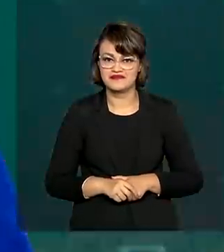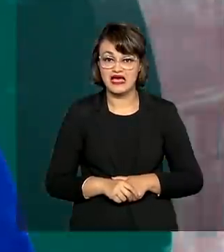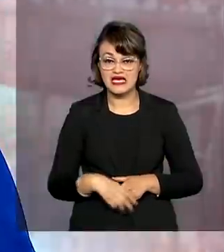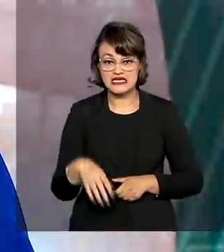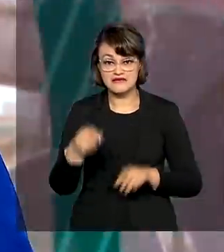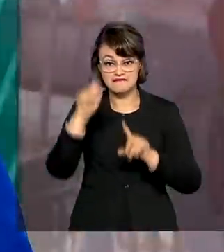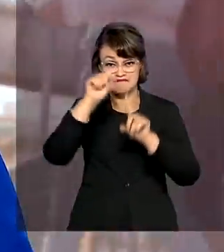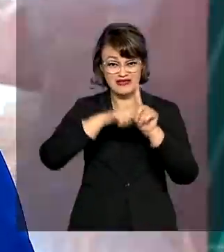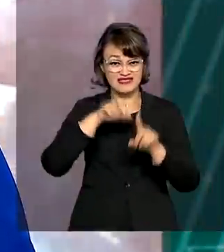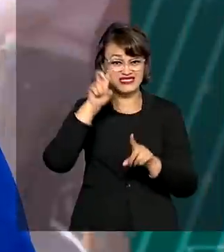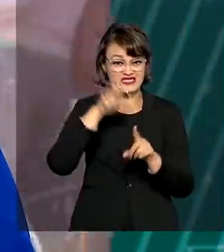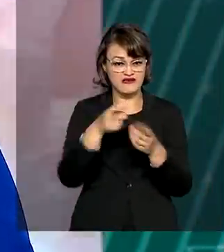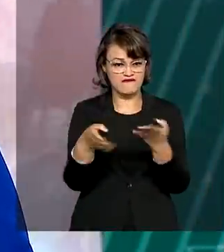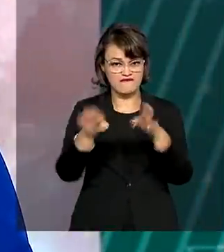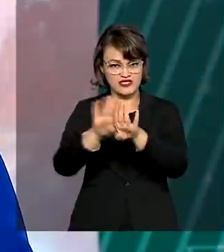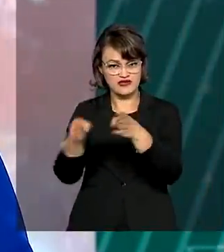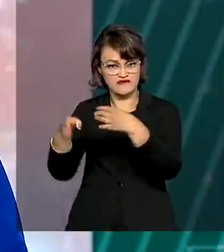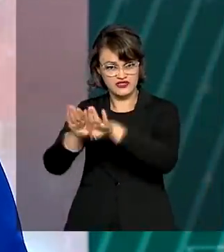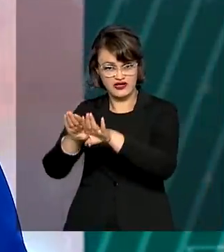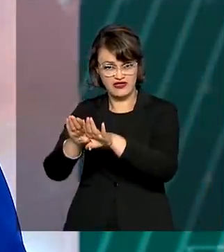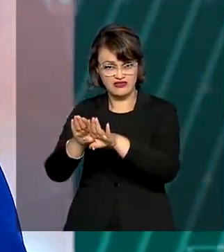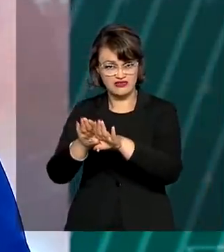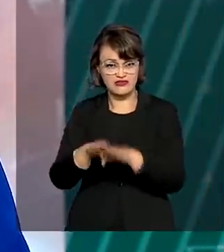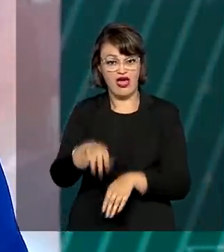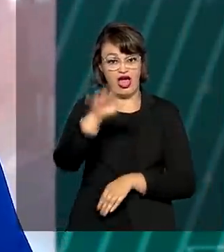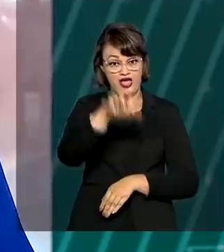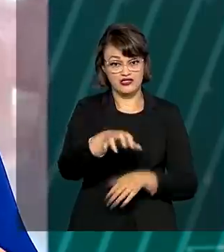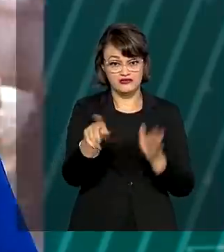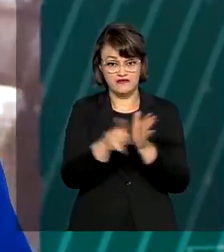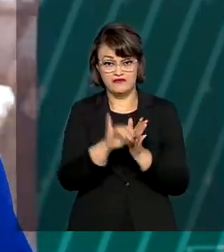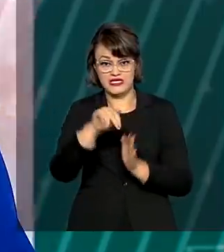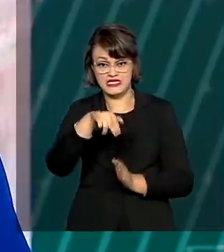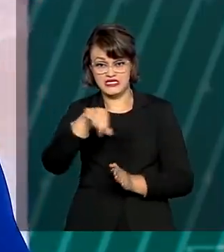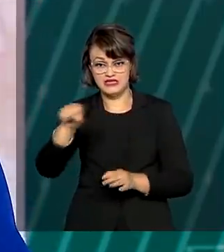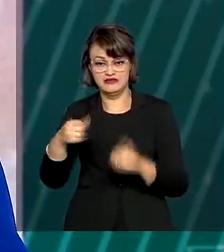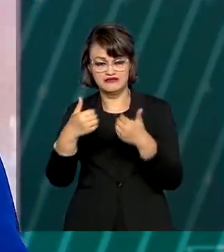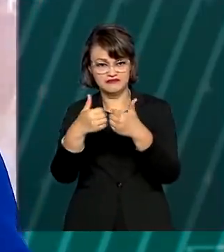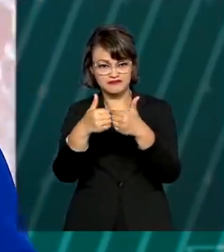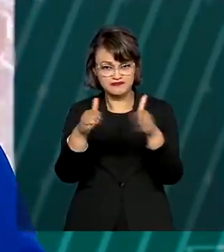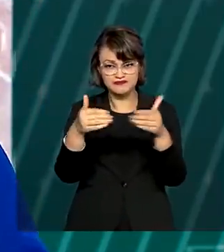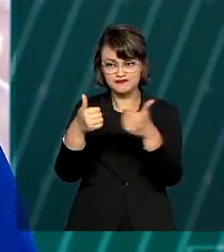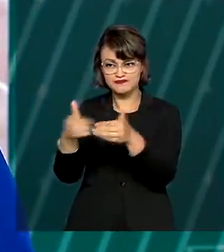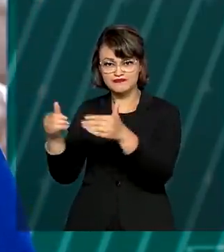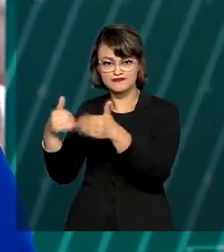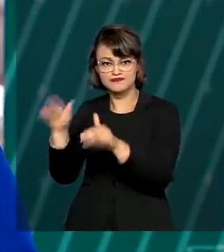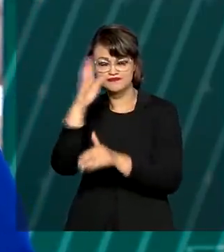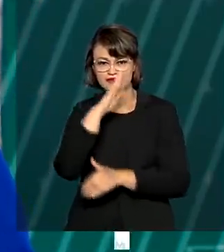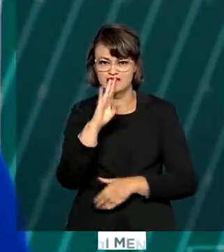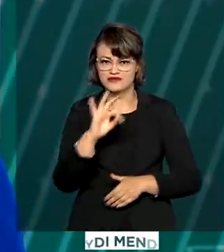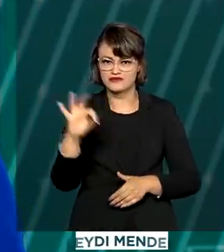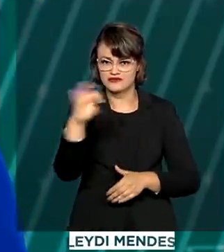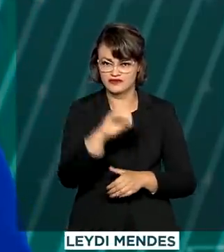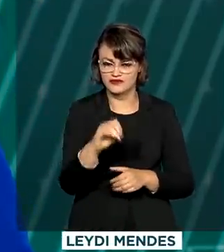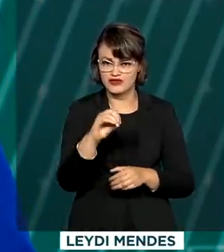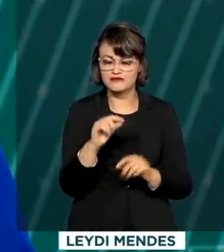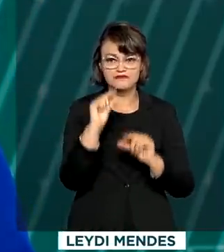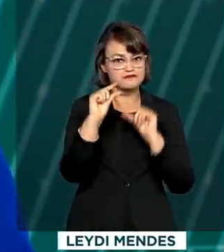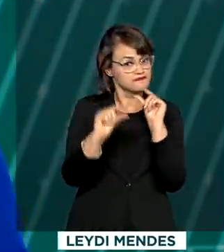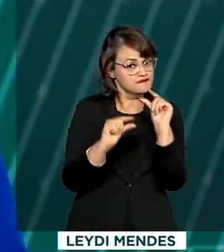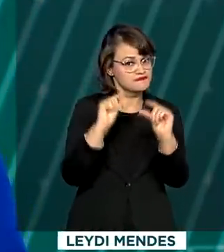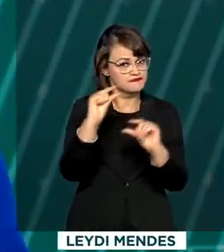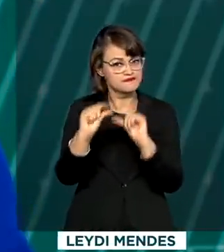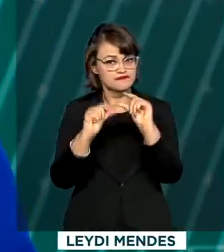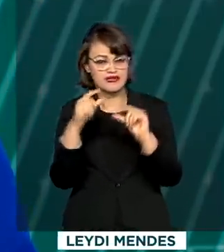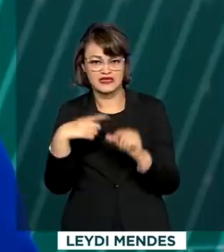cinco meses fechadas, as agências do INSS começam hoje a reabrir em todo o país. O retorno será gradual.